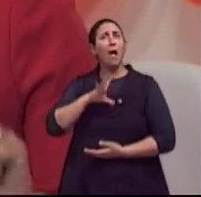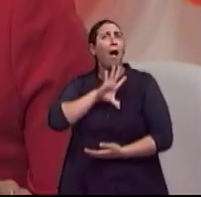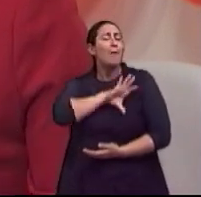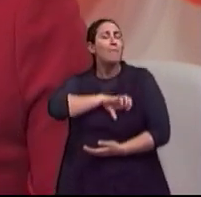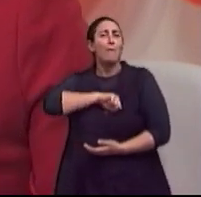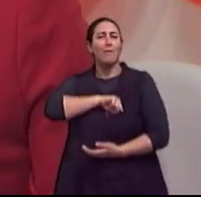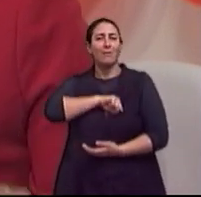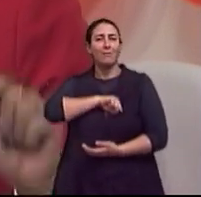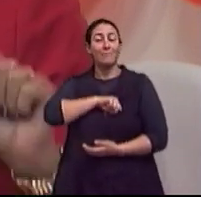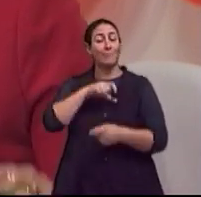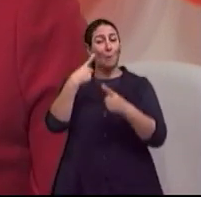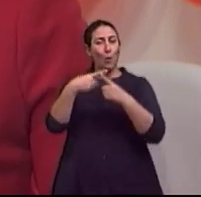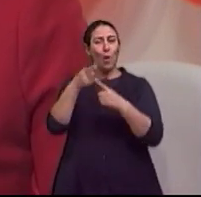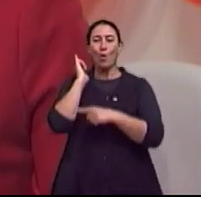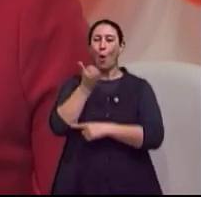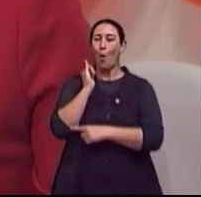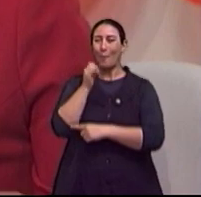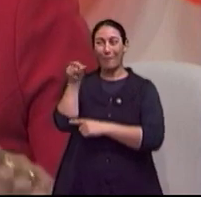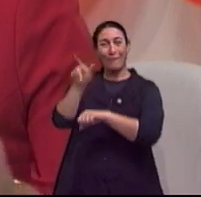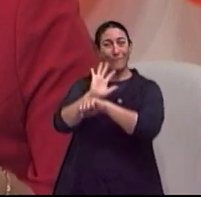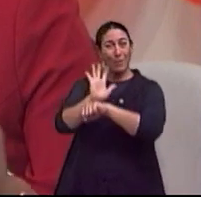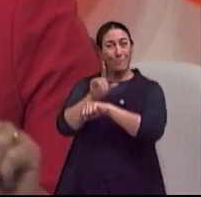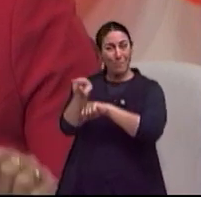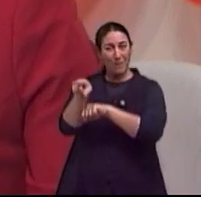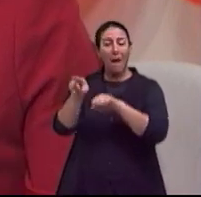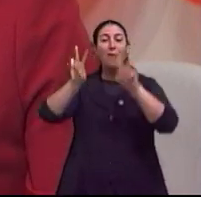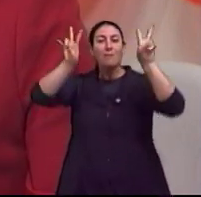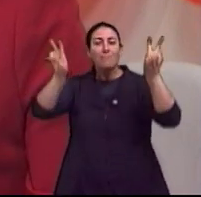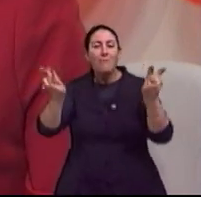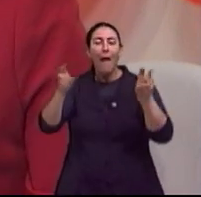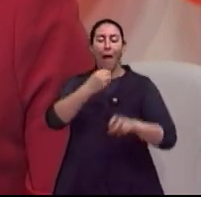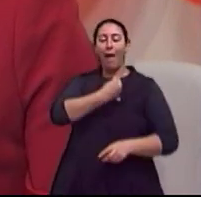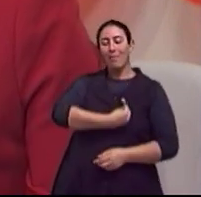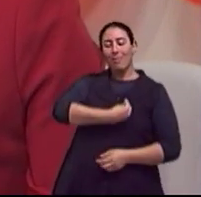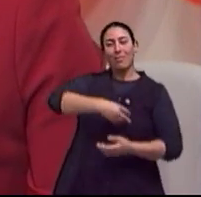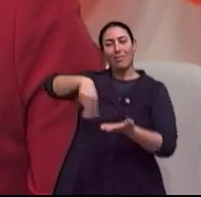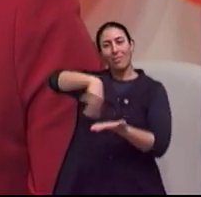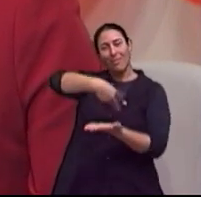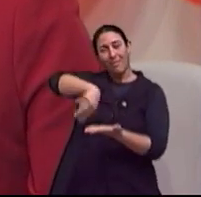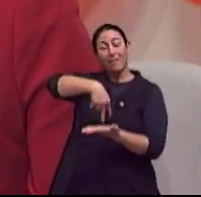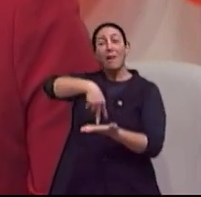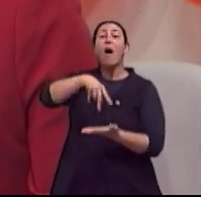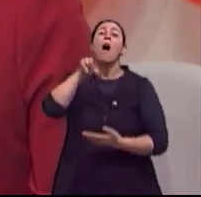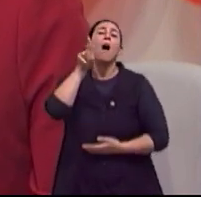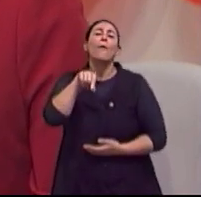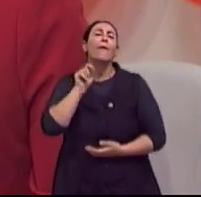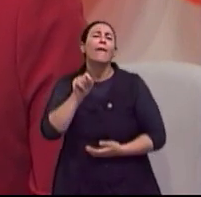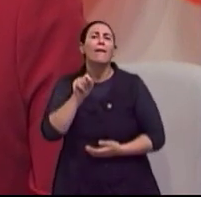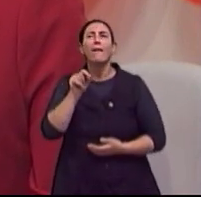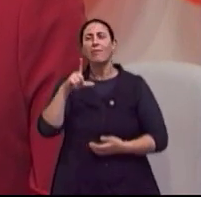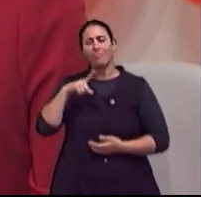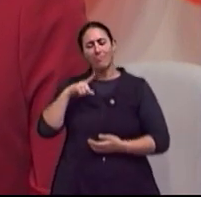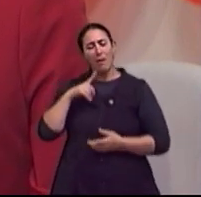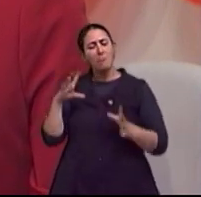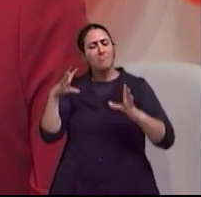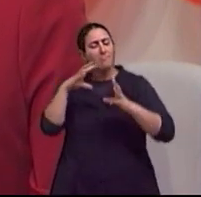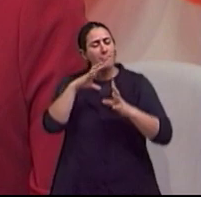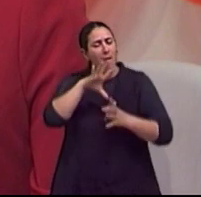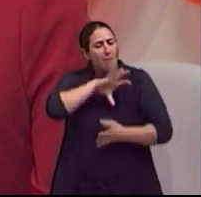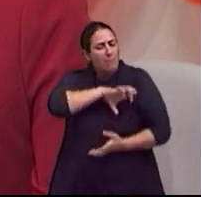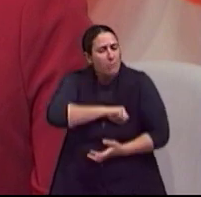documentário A Dança da Vida, que acabamos de ver, o amor não tem hora pra chegar. O tema envolve a paixão, a